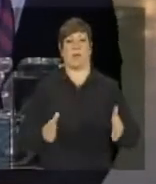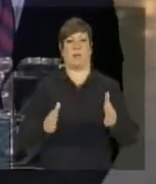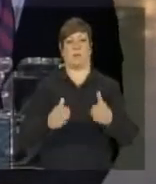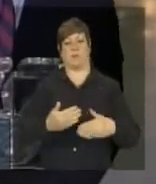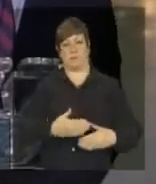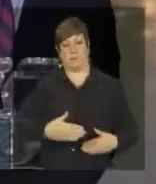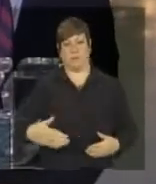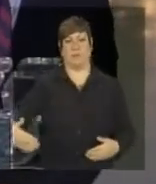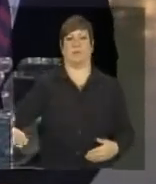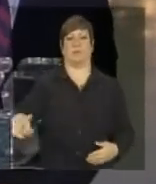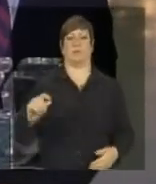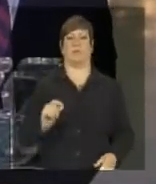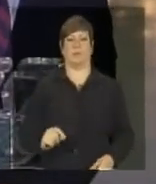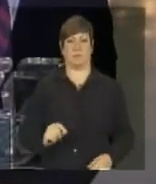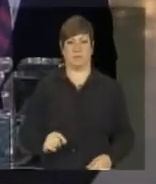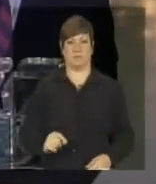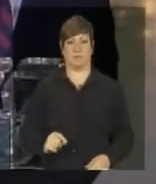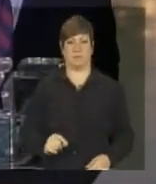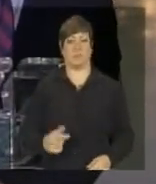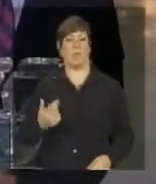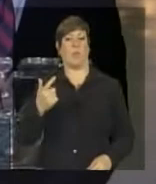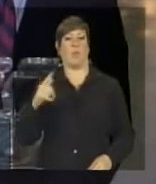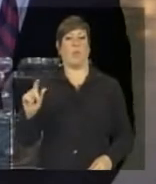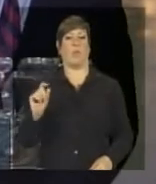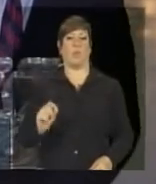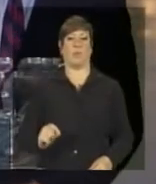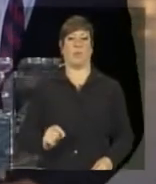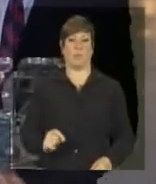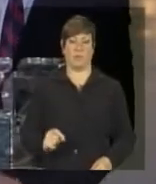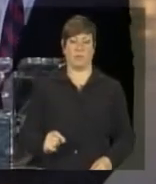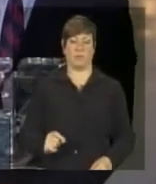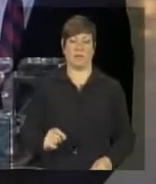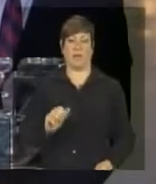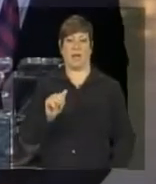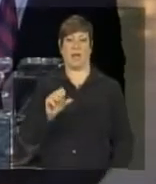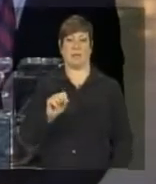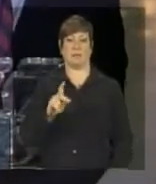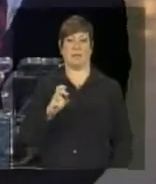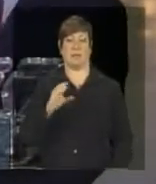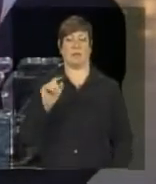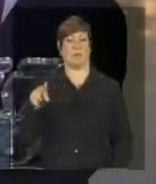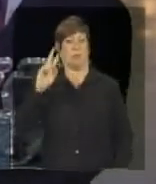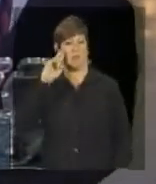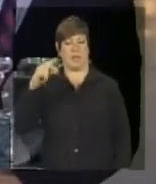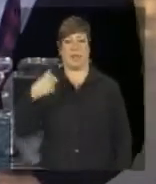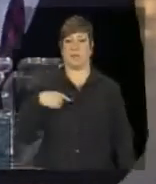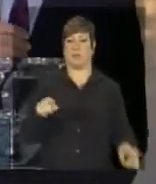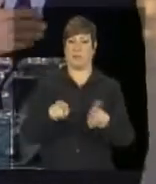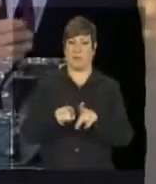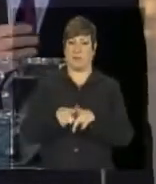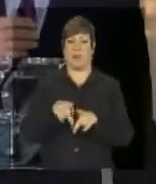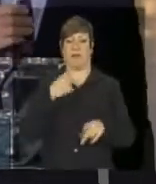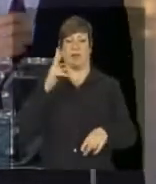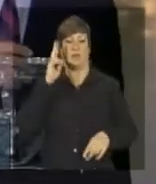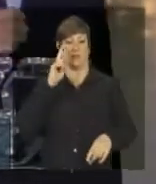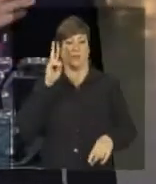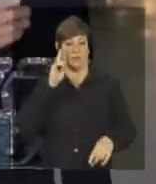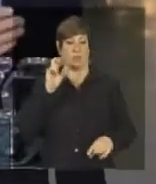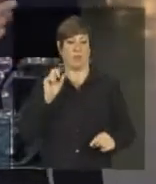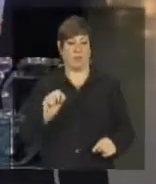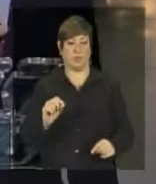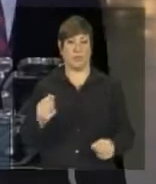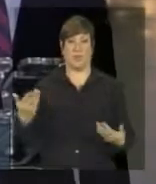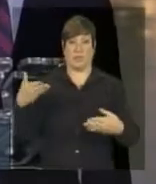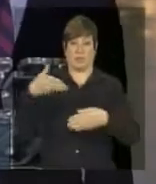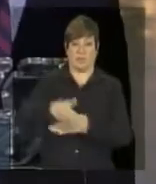percorrer de outra, um outro aspecto da liderança e que eu também salientei até na ação diplomática